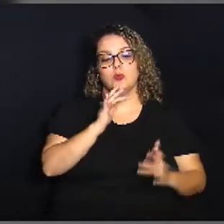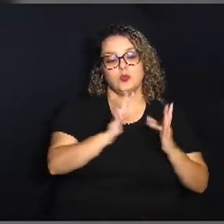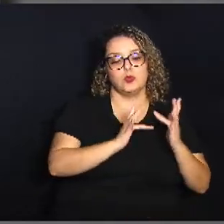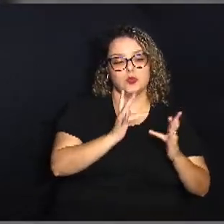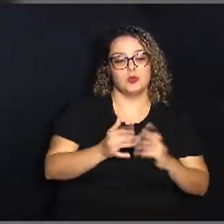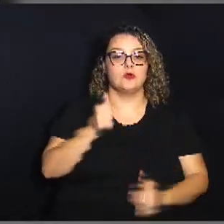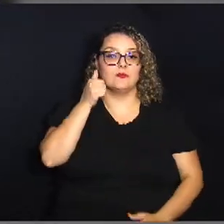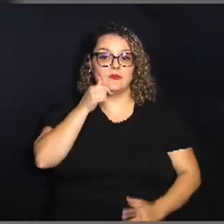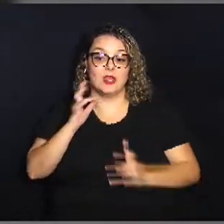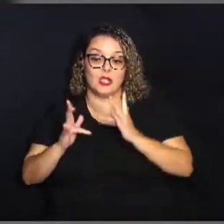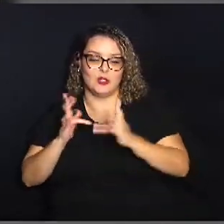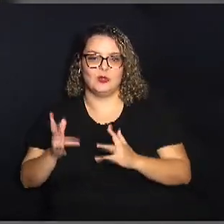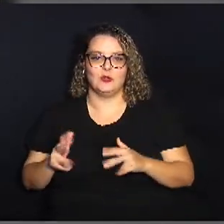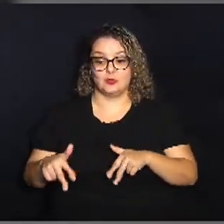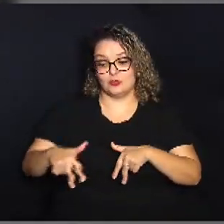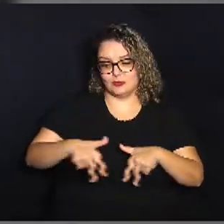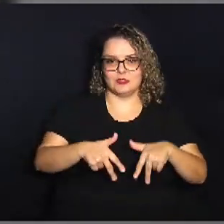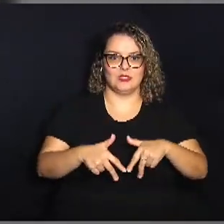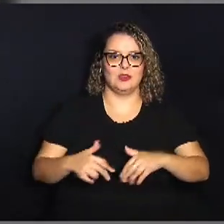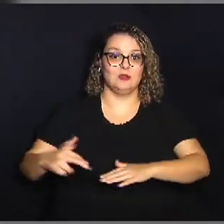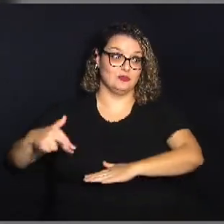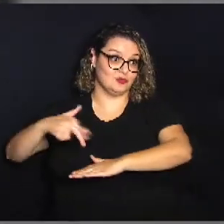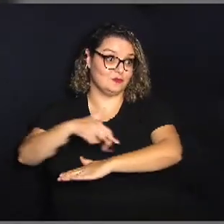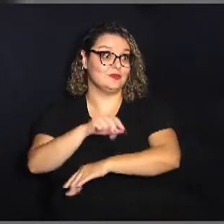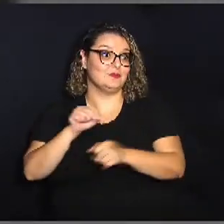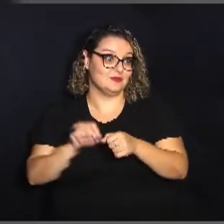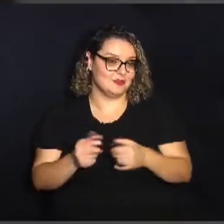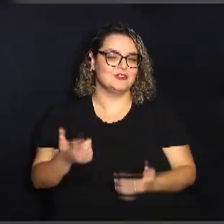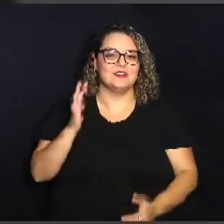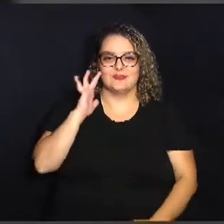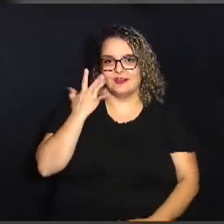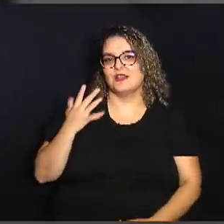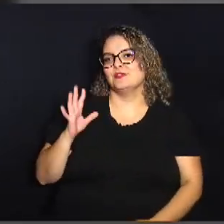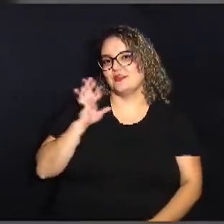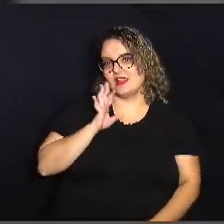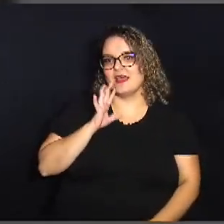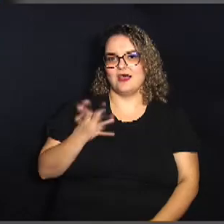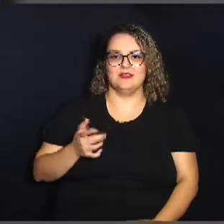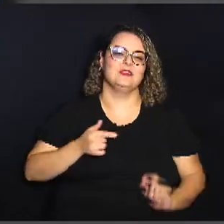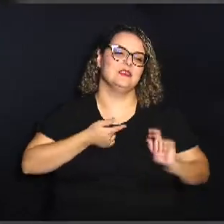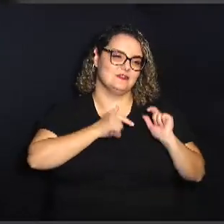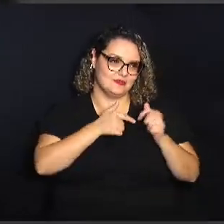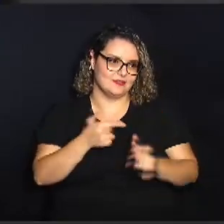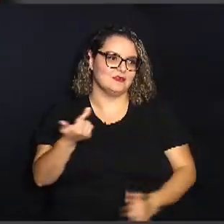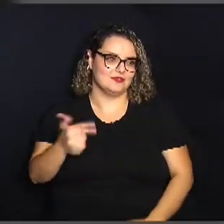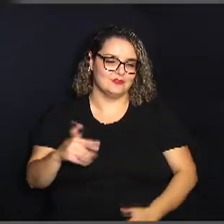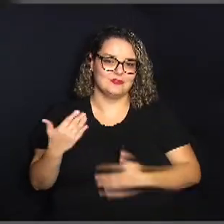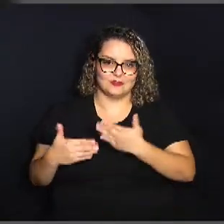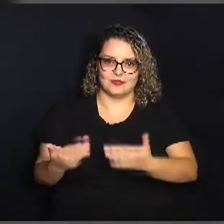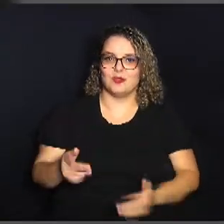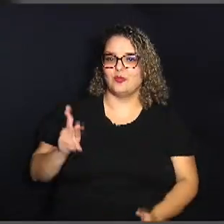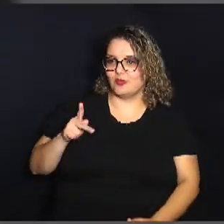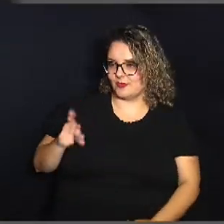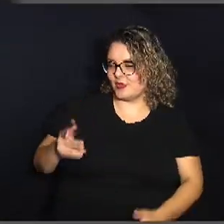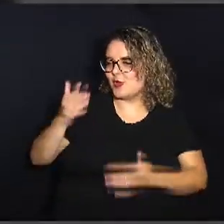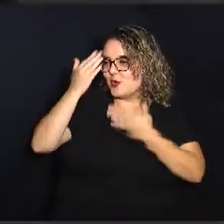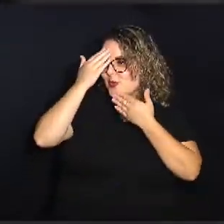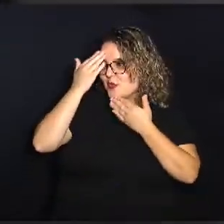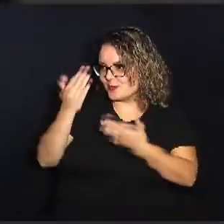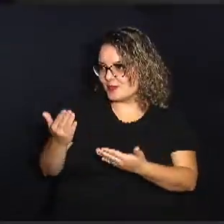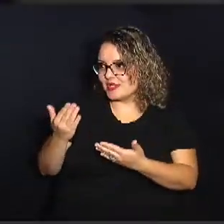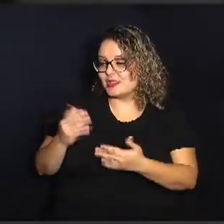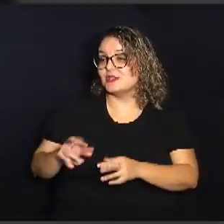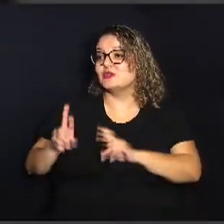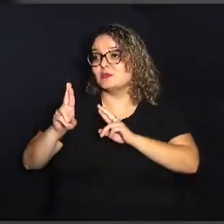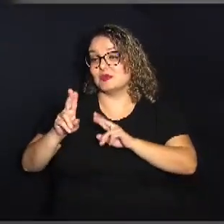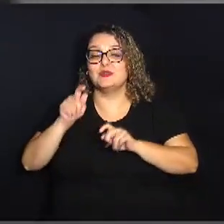das festas juninas dos desfiles que eu fiz né e eu acho muito legal essa tradição ser passada adiante professor muito obrigado espero